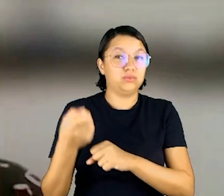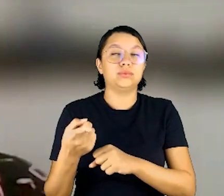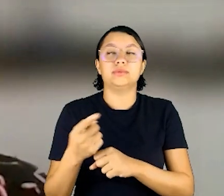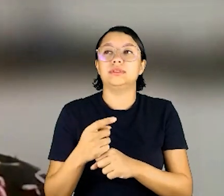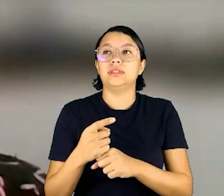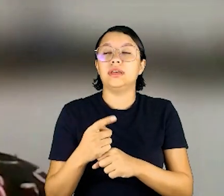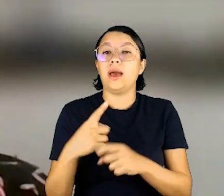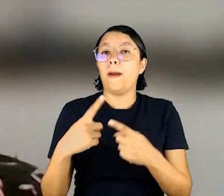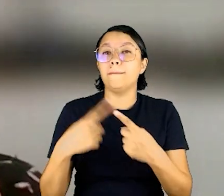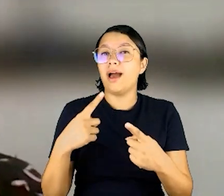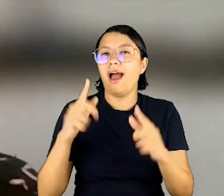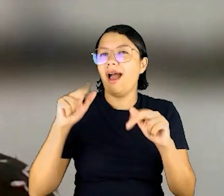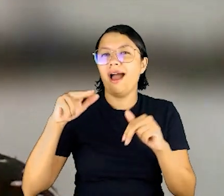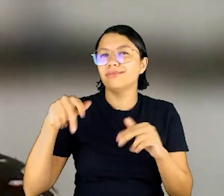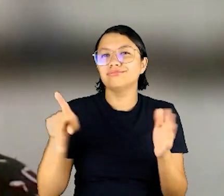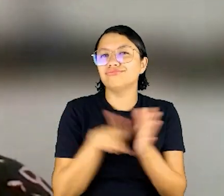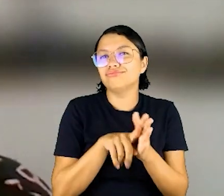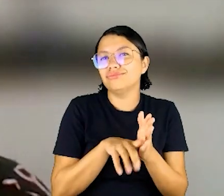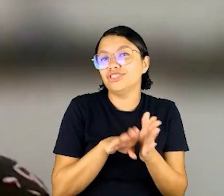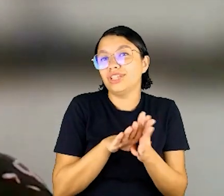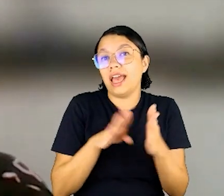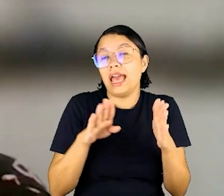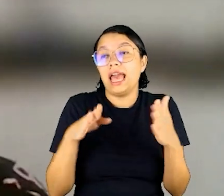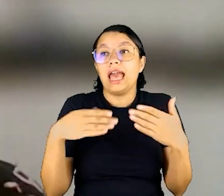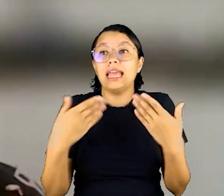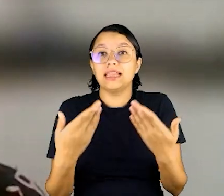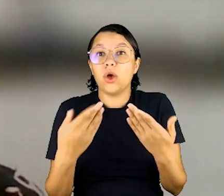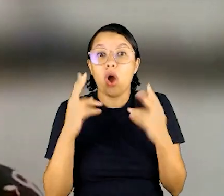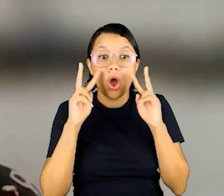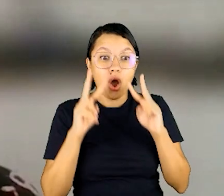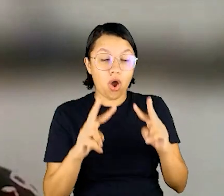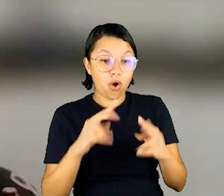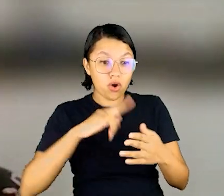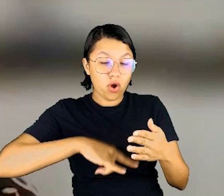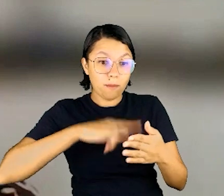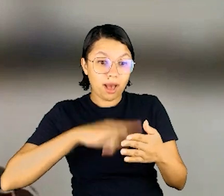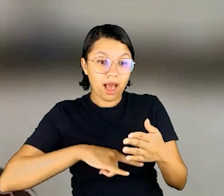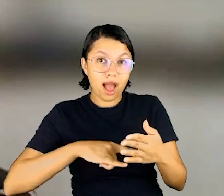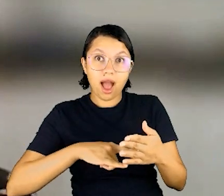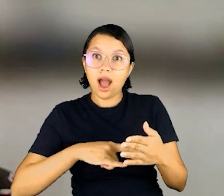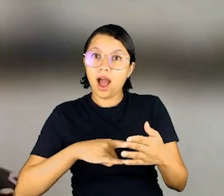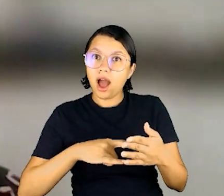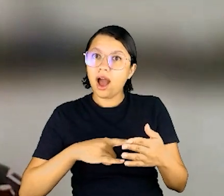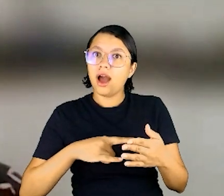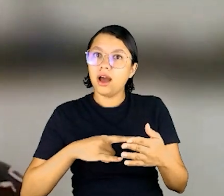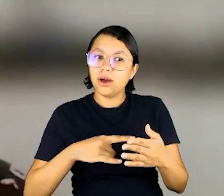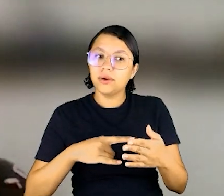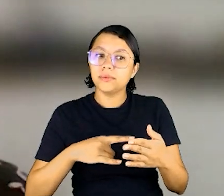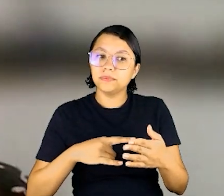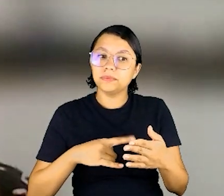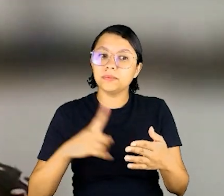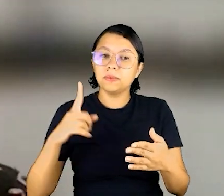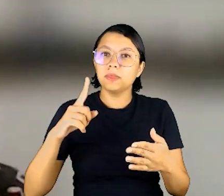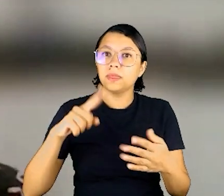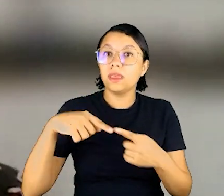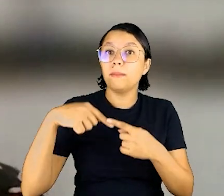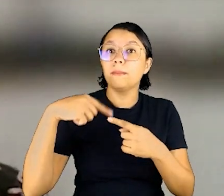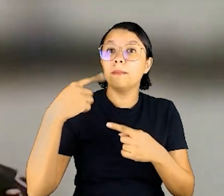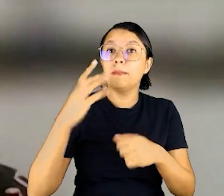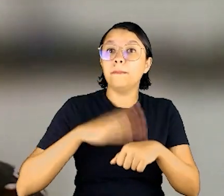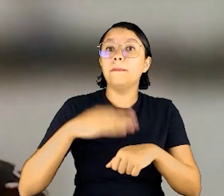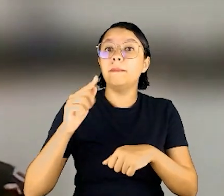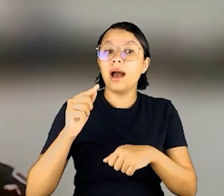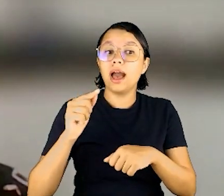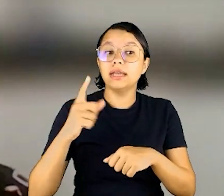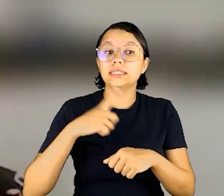para o ano que vem, né? Então, o ano que vem nunca chega. E quando eu vi a cartilha do doutor Renato, além de a